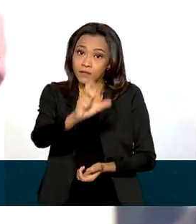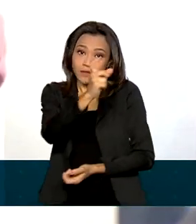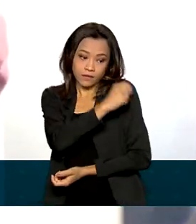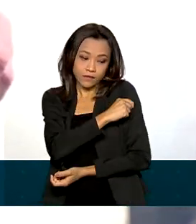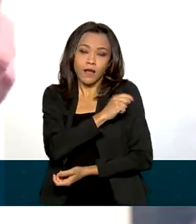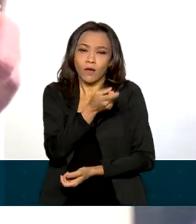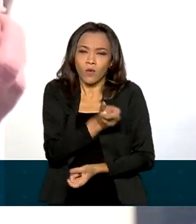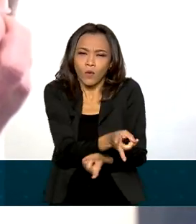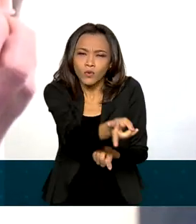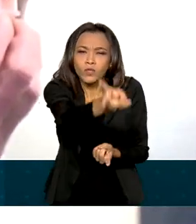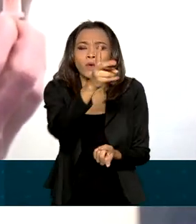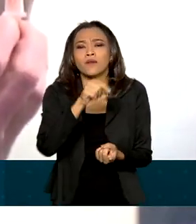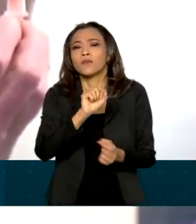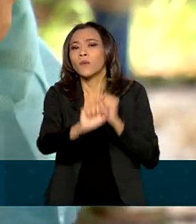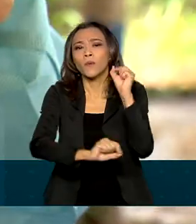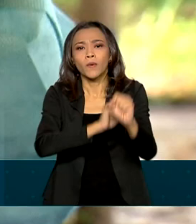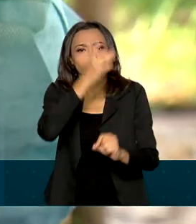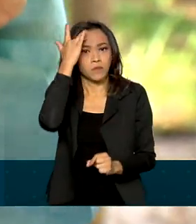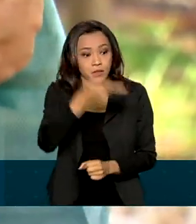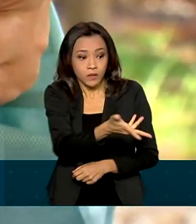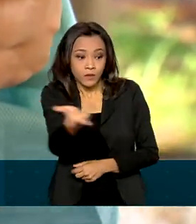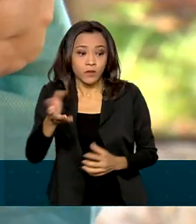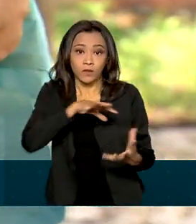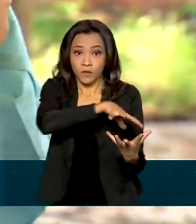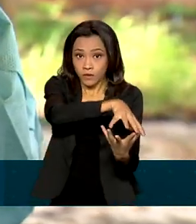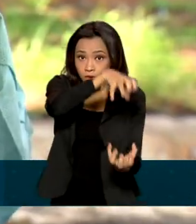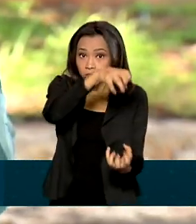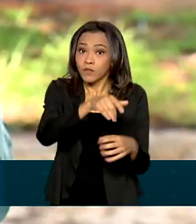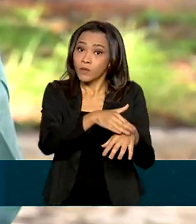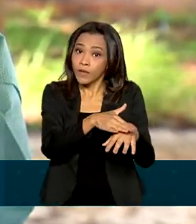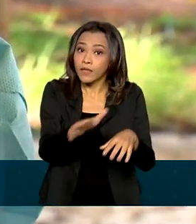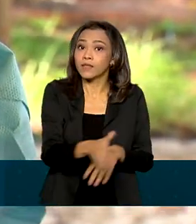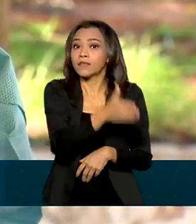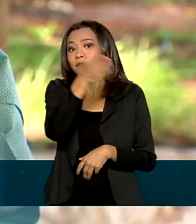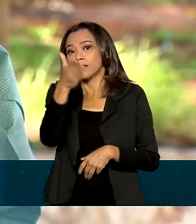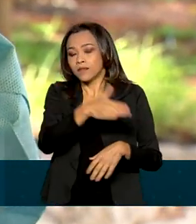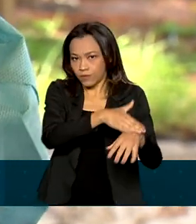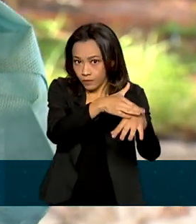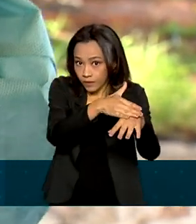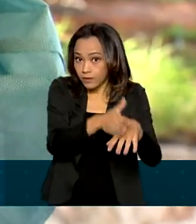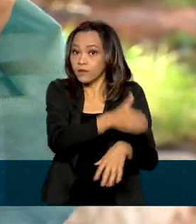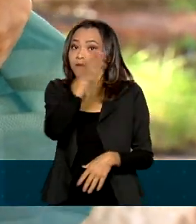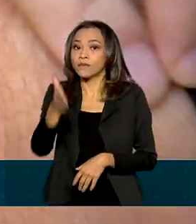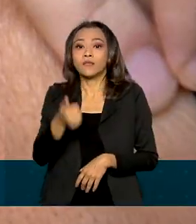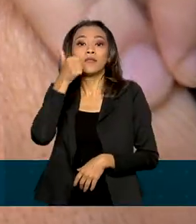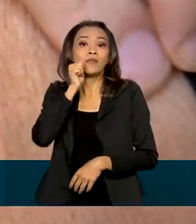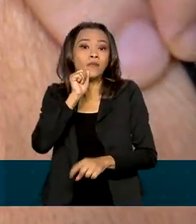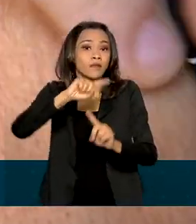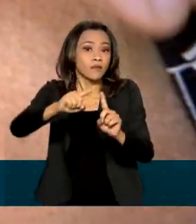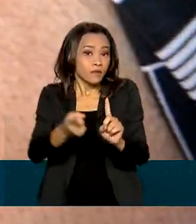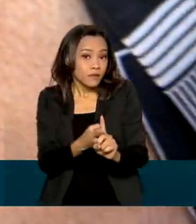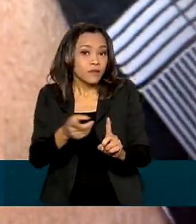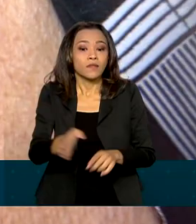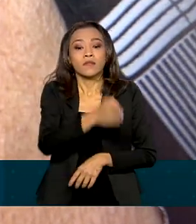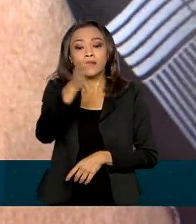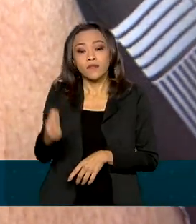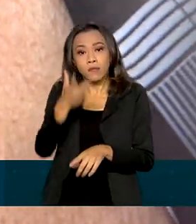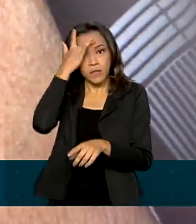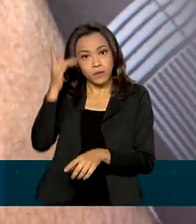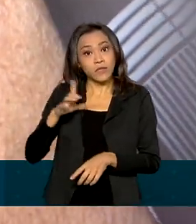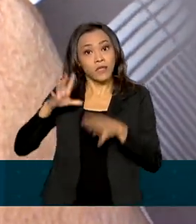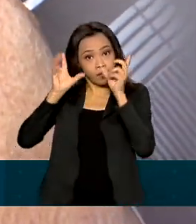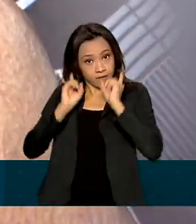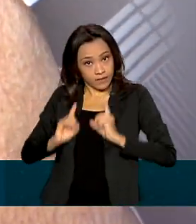vacinação de pessoas com comorbidades, gestantes e mãe de recém-nascidos com comorbidades, pessoas com deficiência